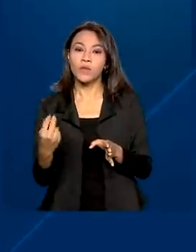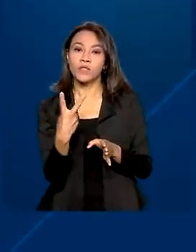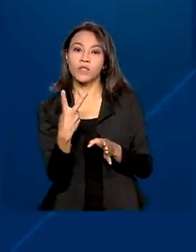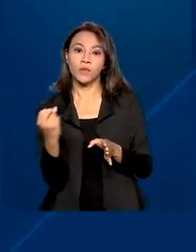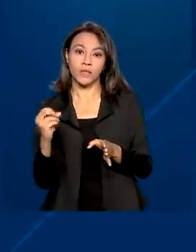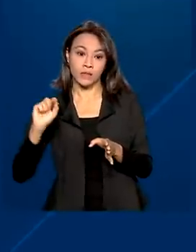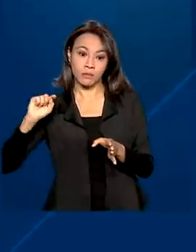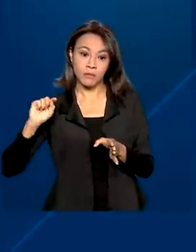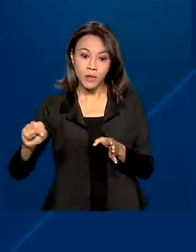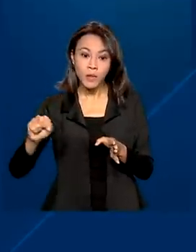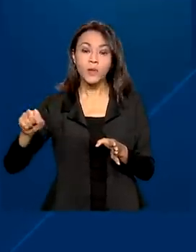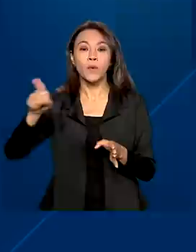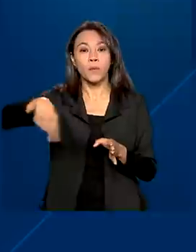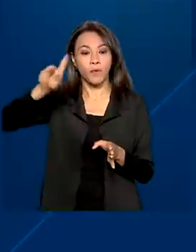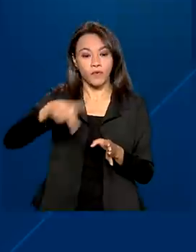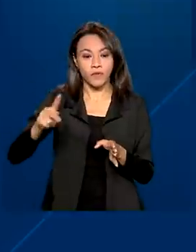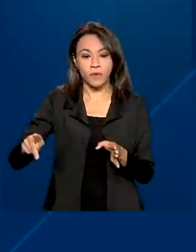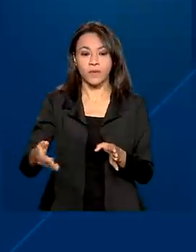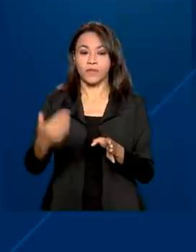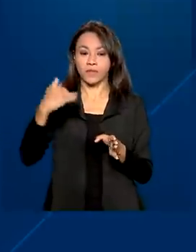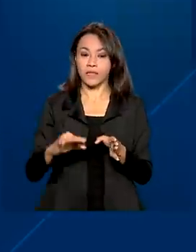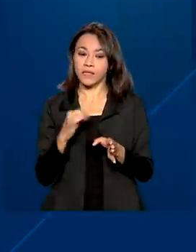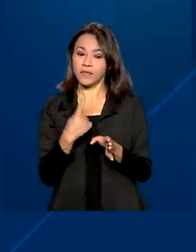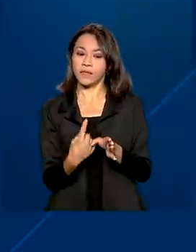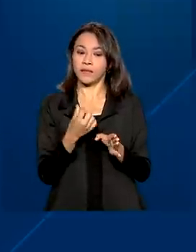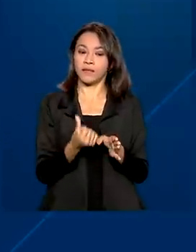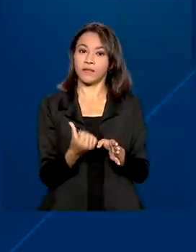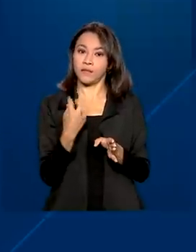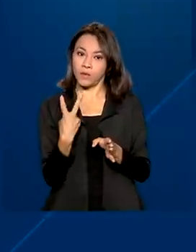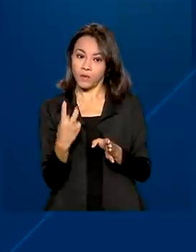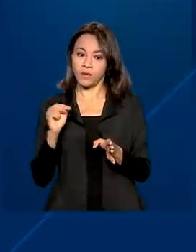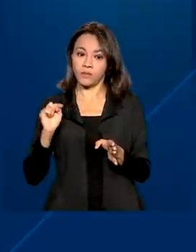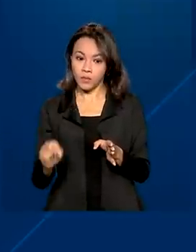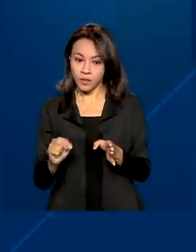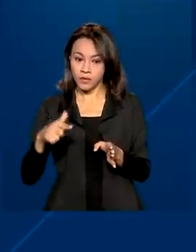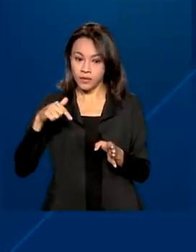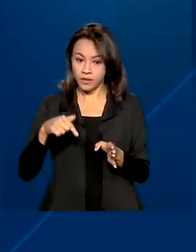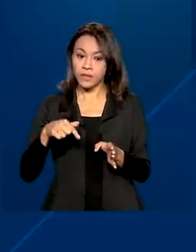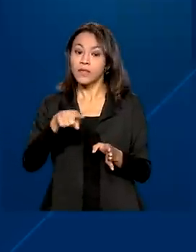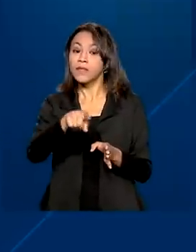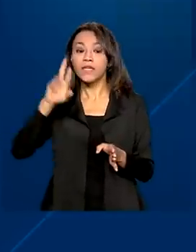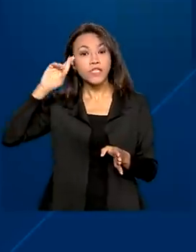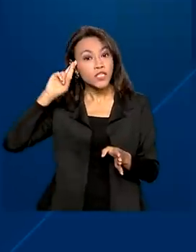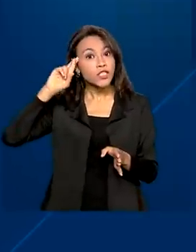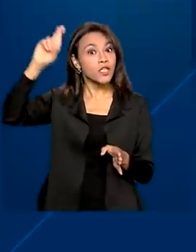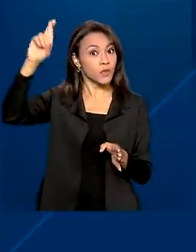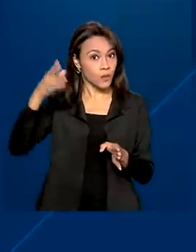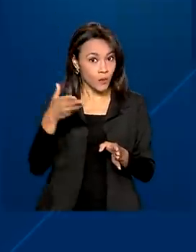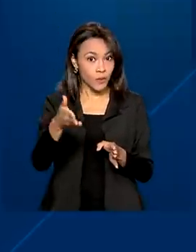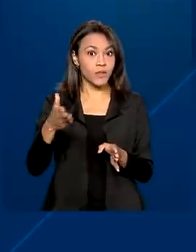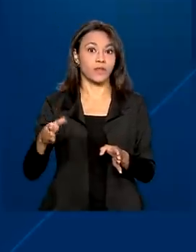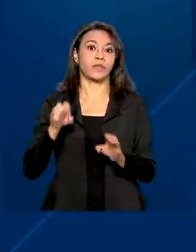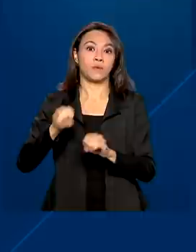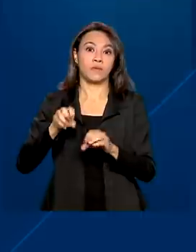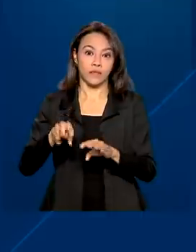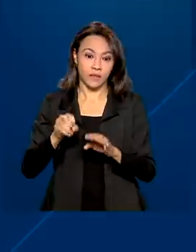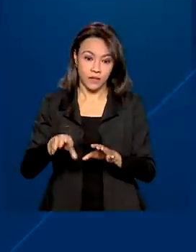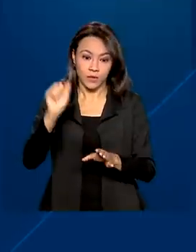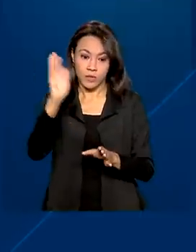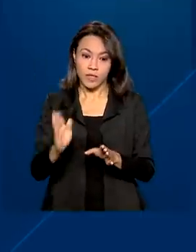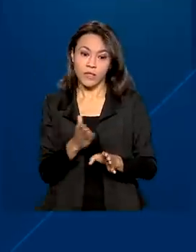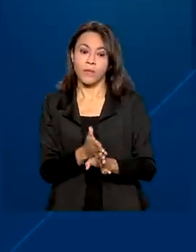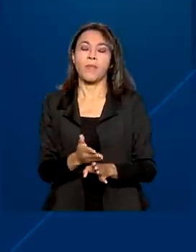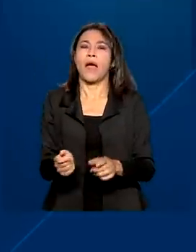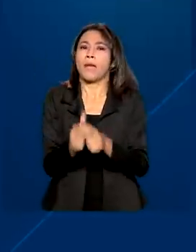de professores e 162 mil diretores na educação básica brasileira. A maioria dos